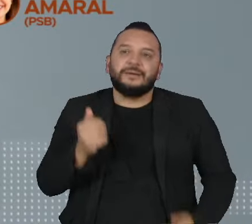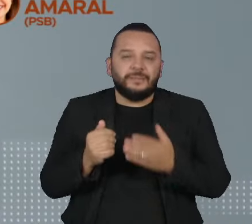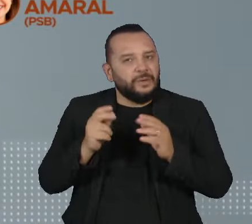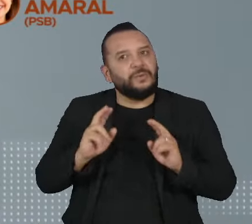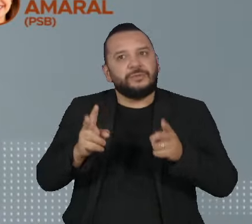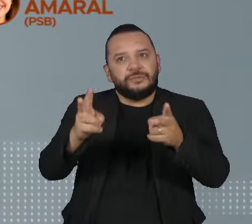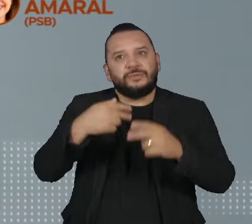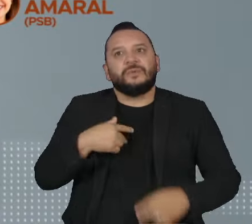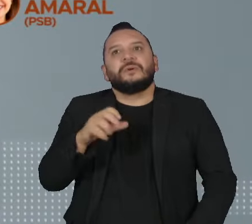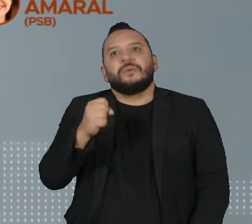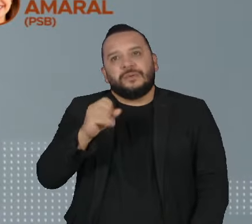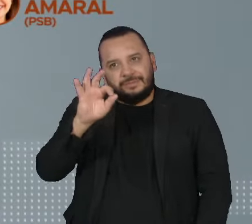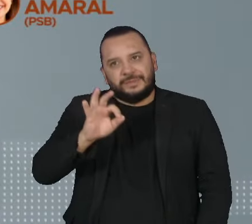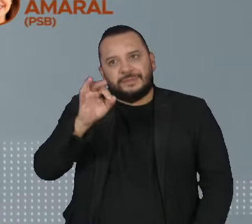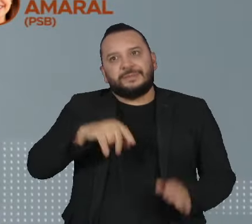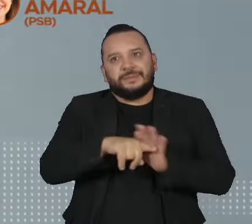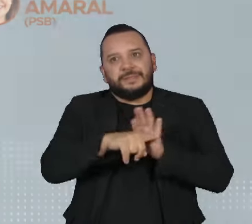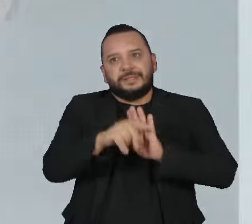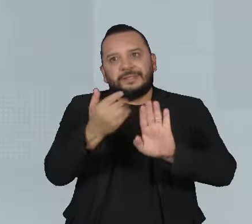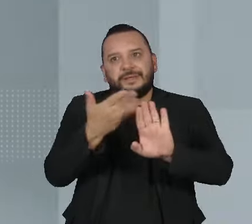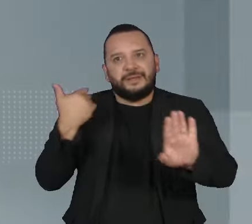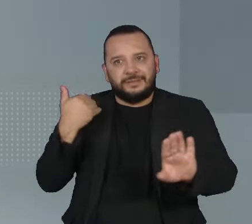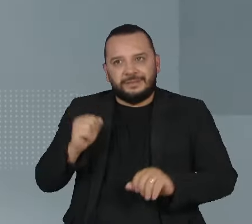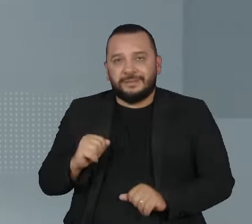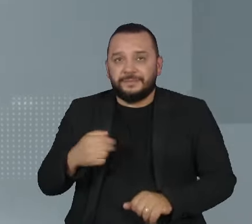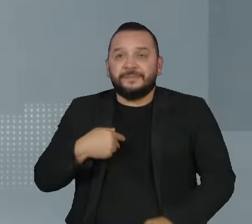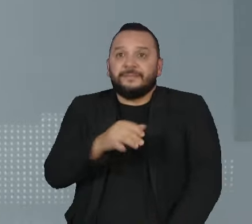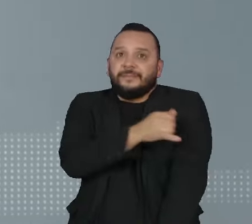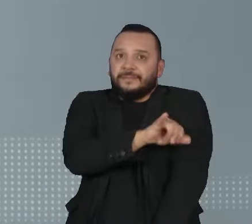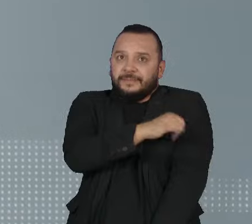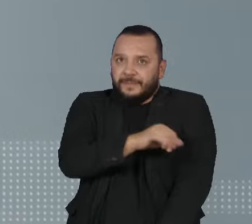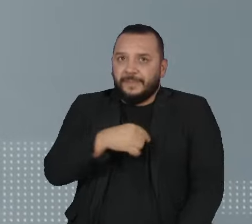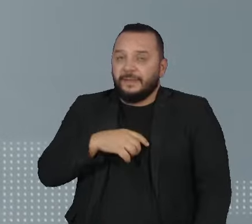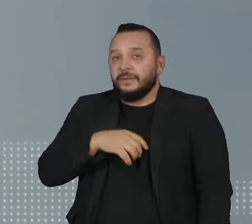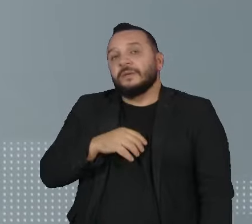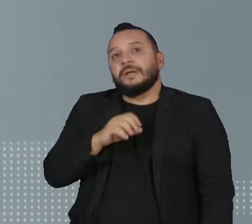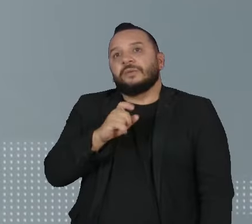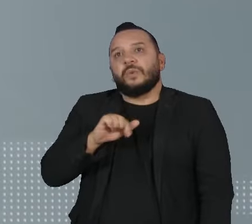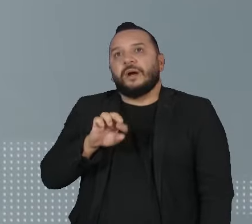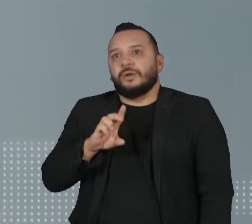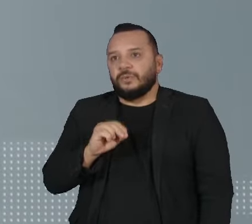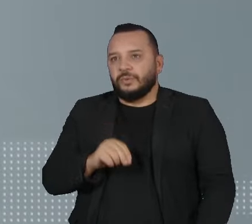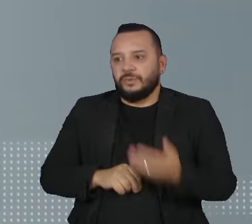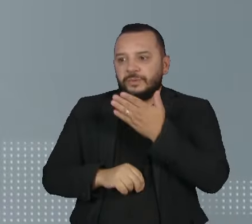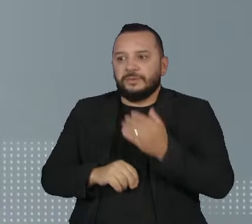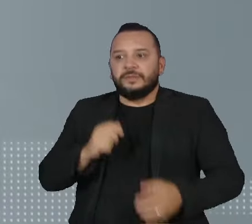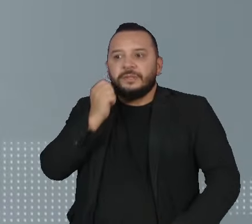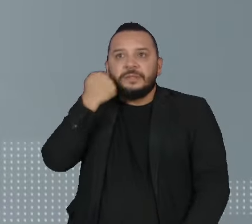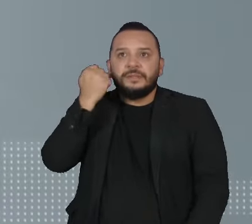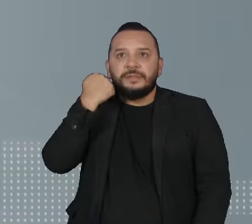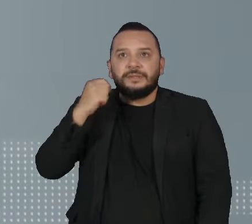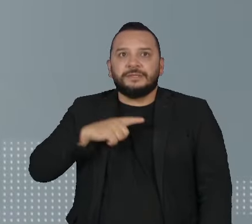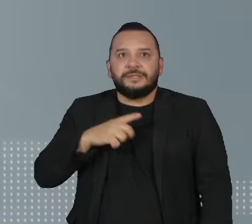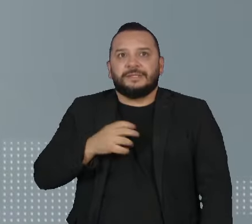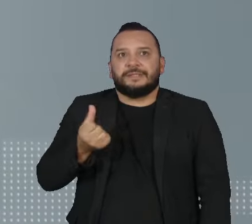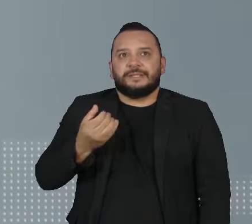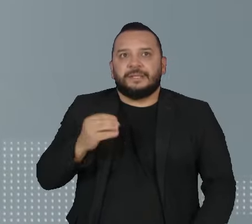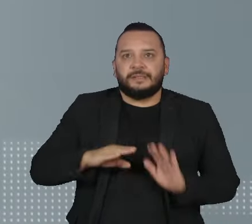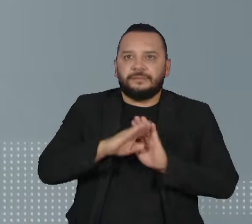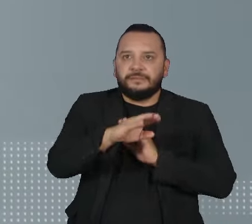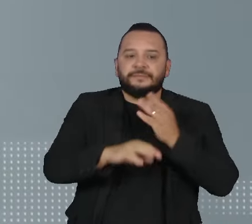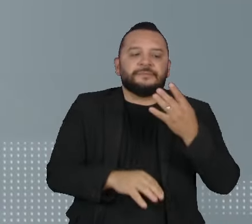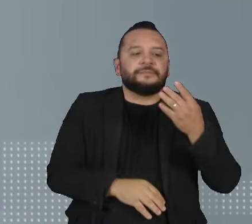manteve os 8% da pesquisa anterior. No Rio de Janeiro, Eduardo Paes subiu de 60% para 64%.